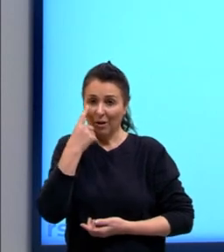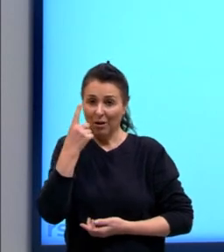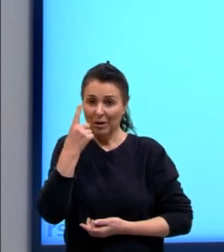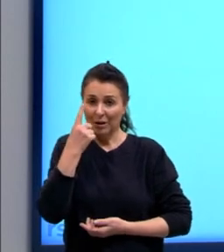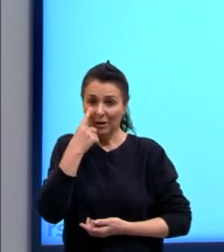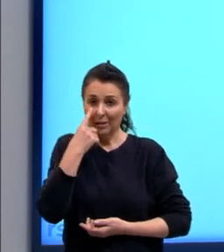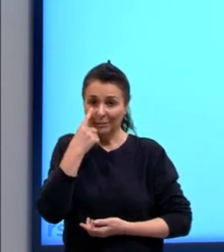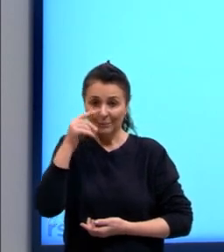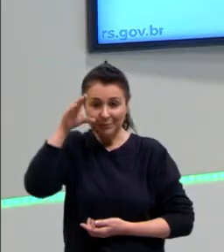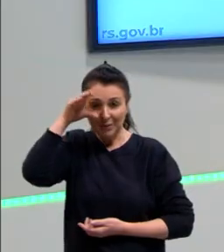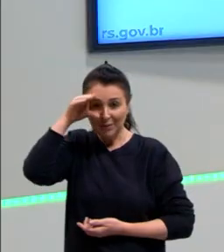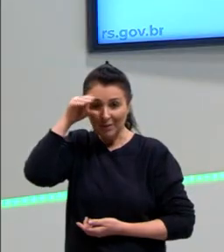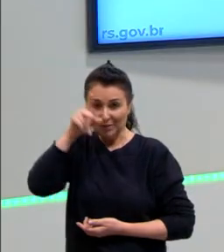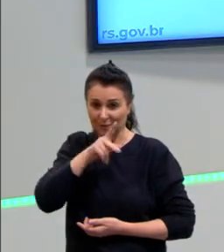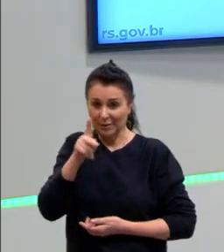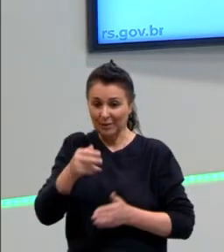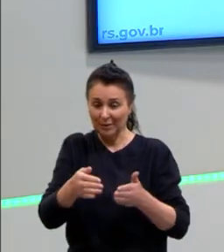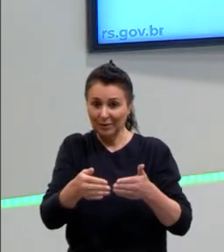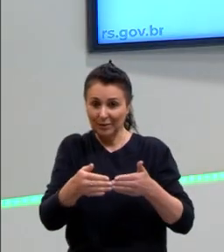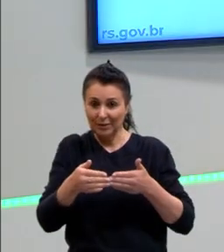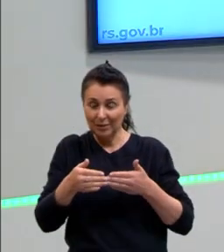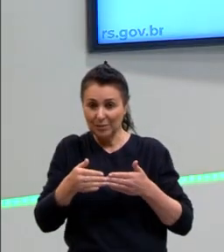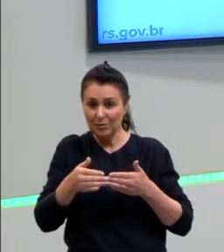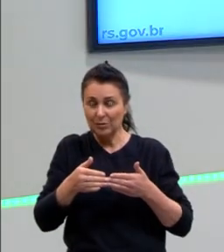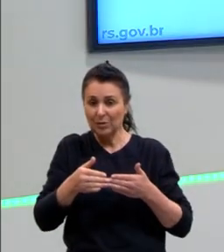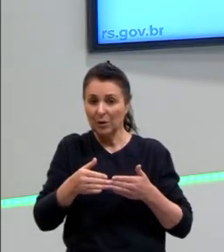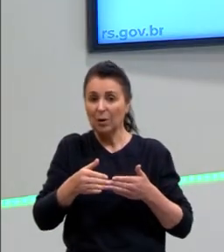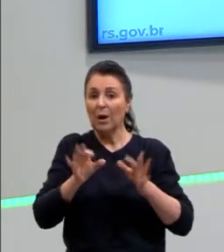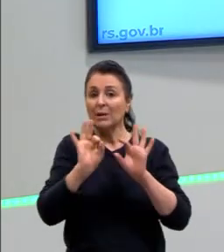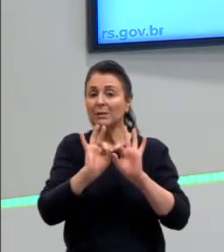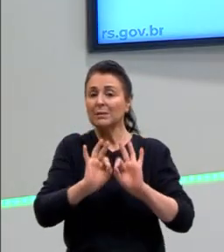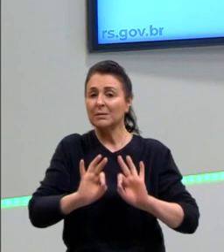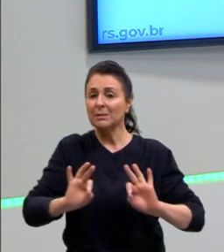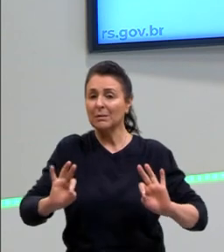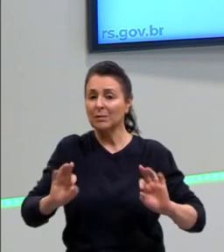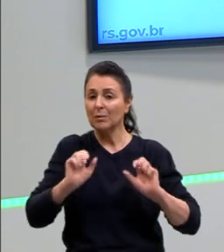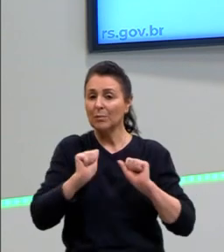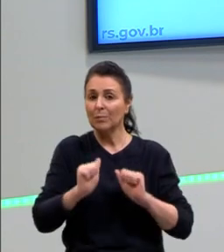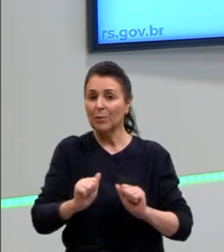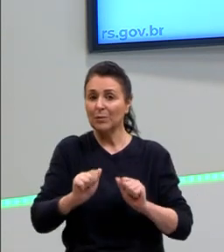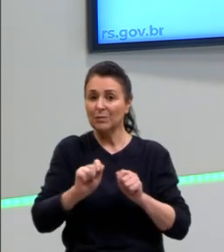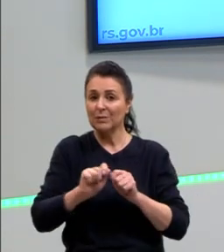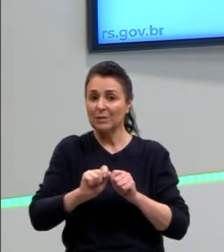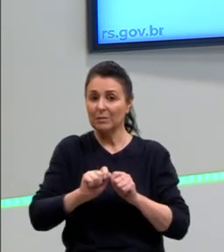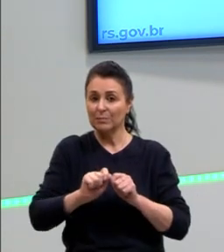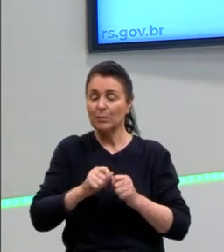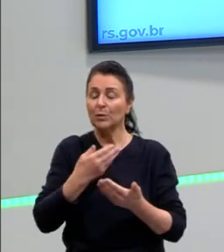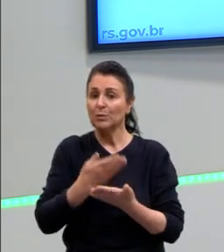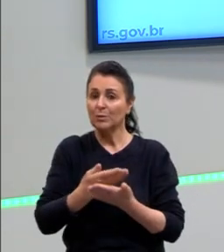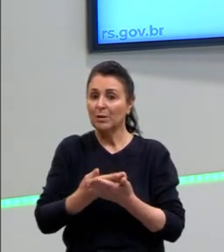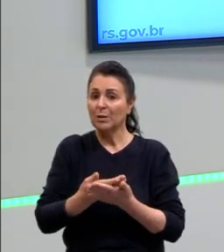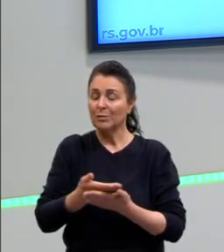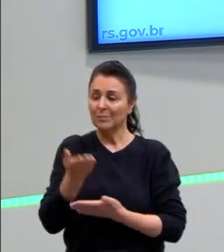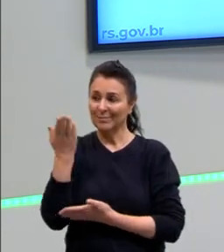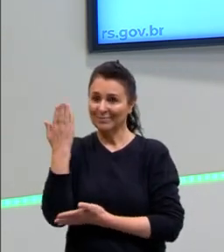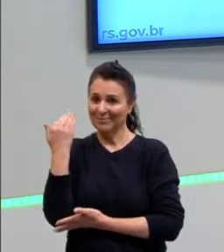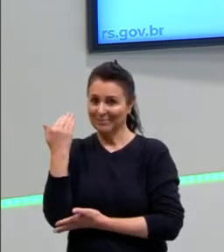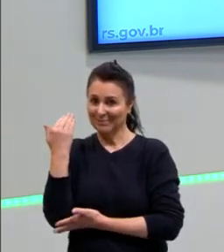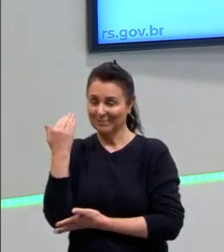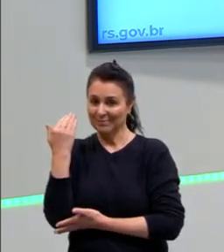que vocês observem bastante as formas de simplificação, que nós também estudamos na aula passada.